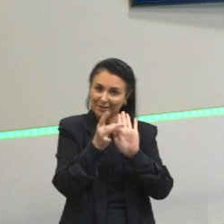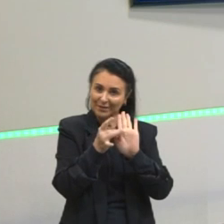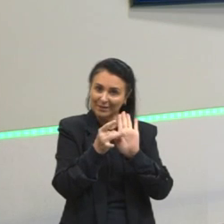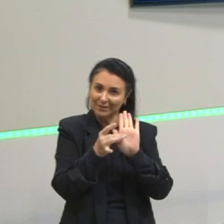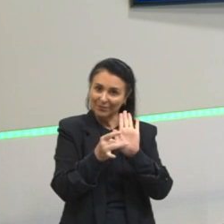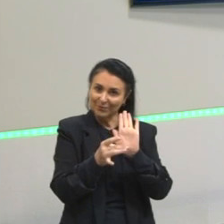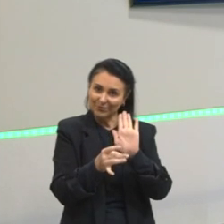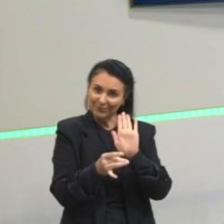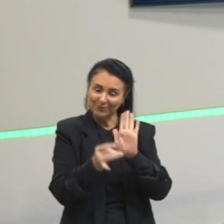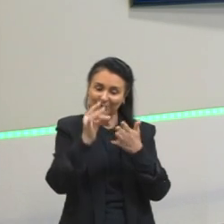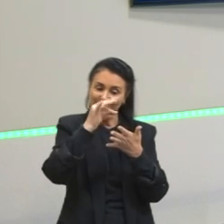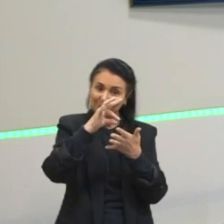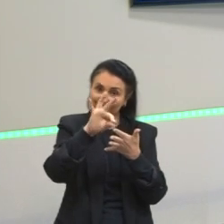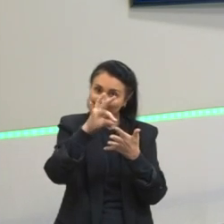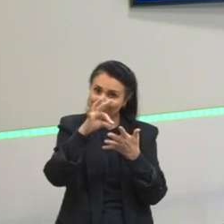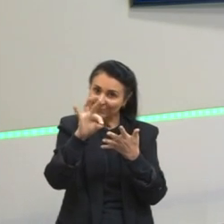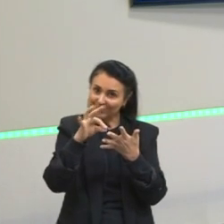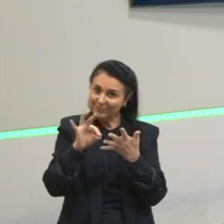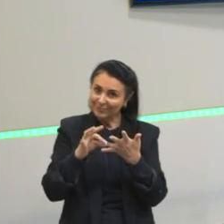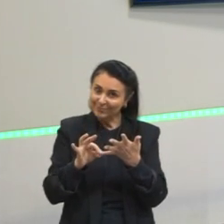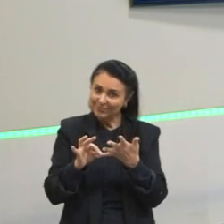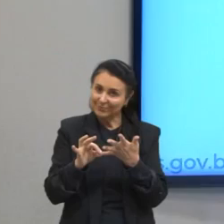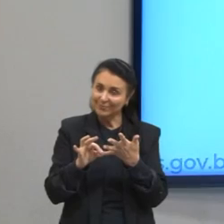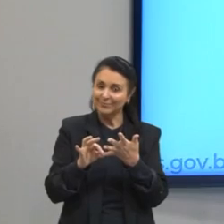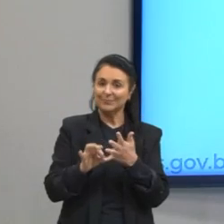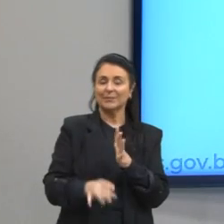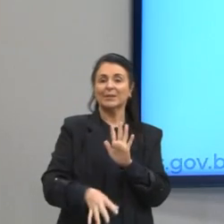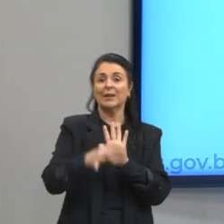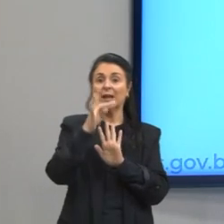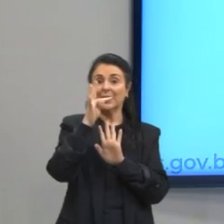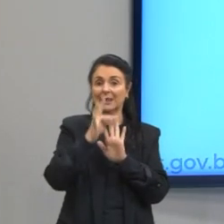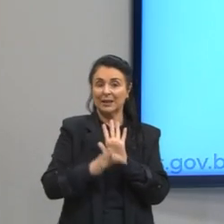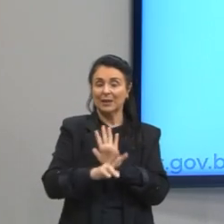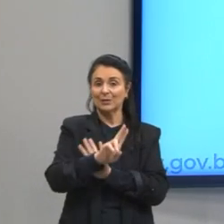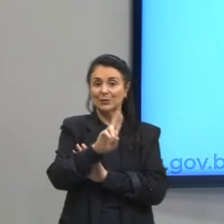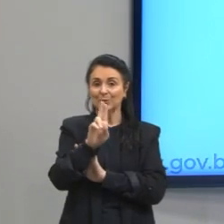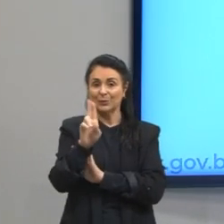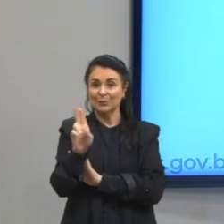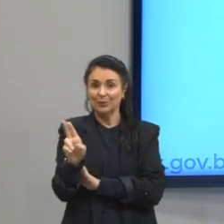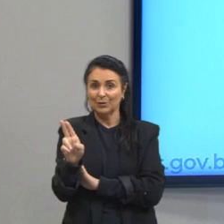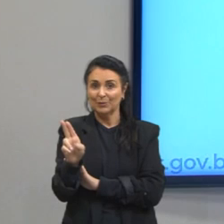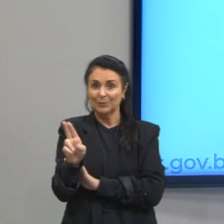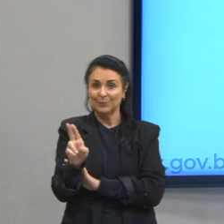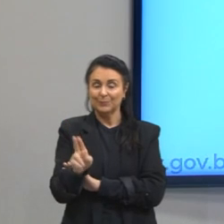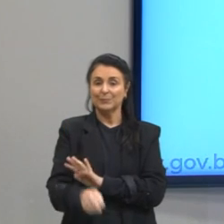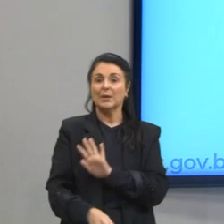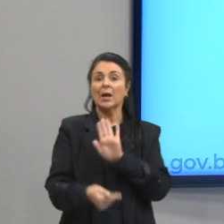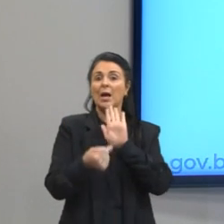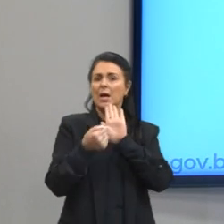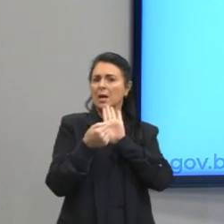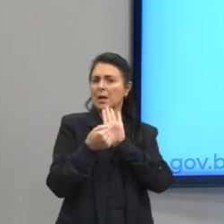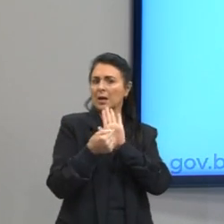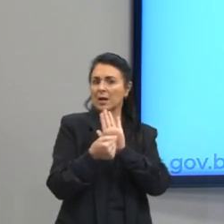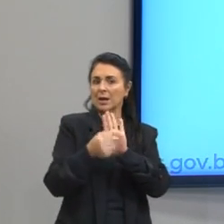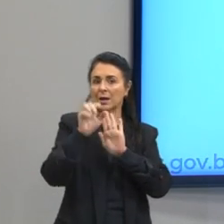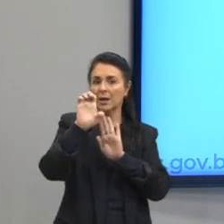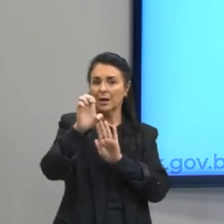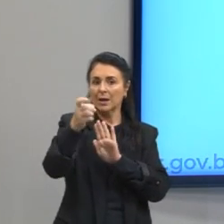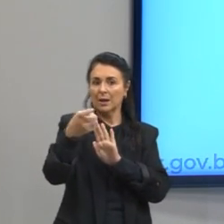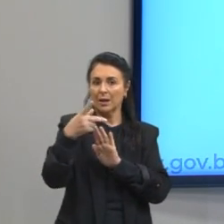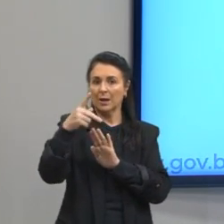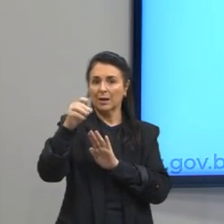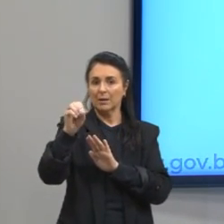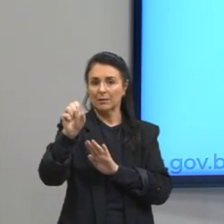descrição. O texto que a gente chama de texto expositivo, ele